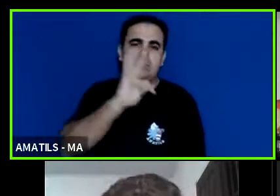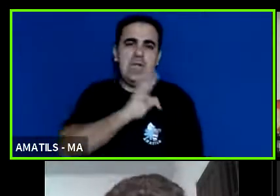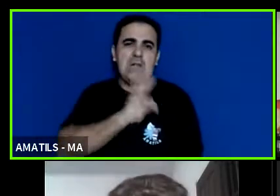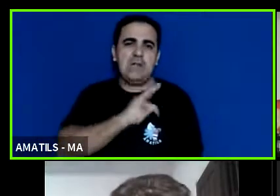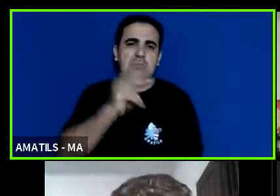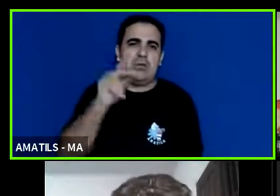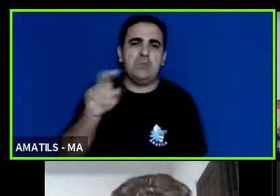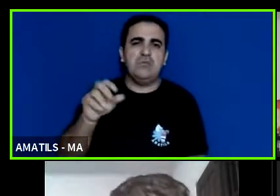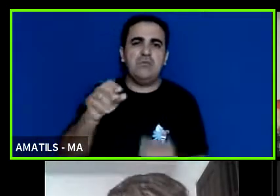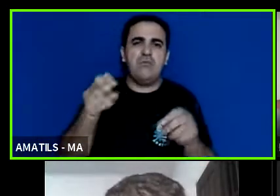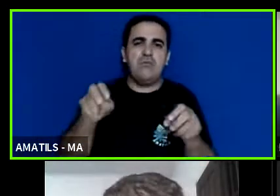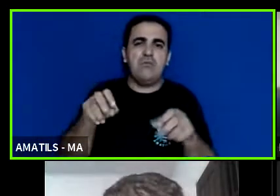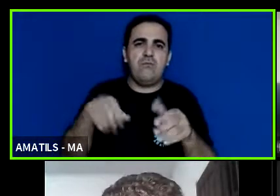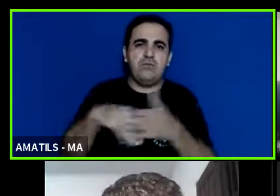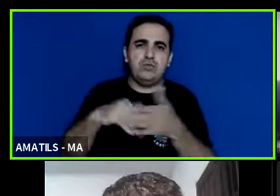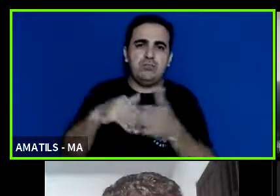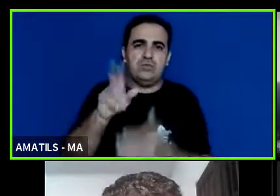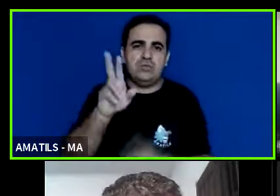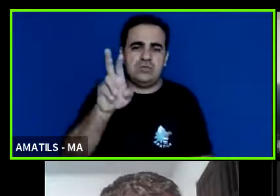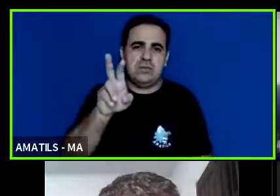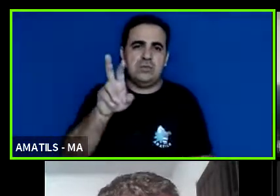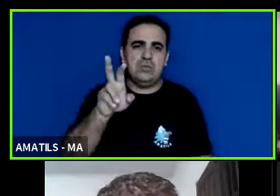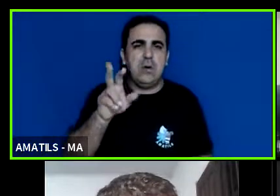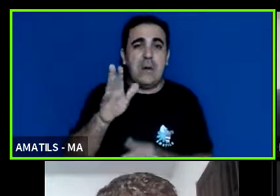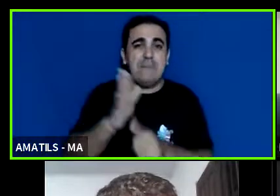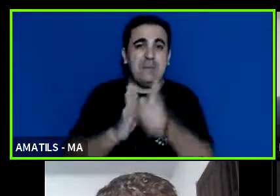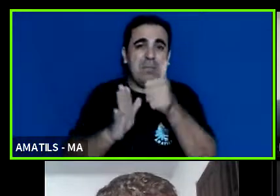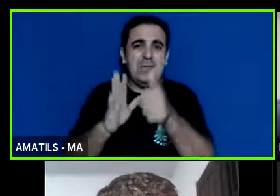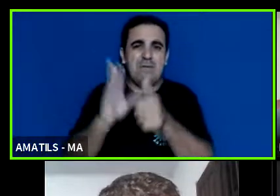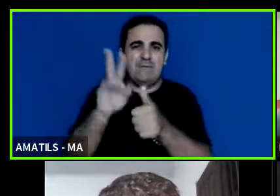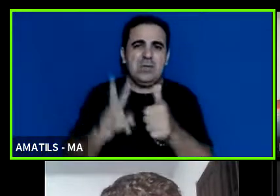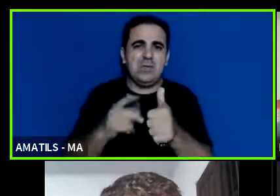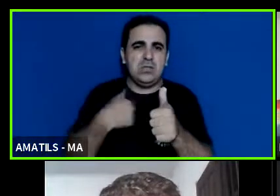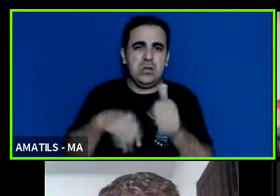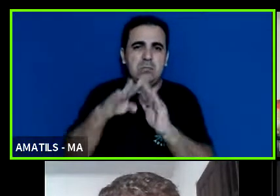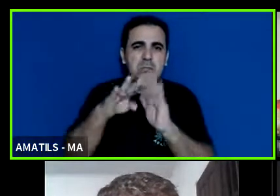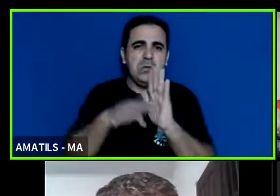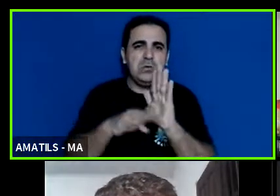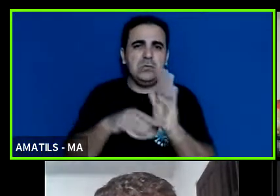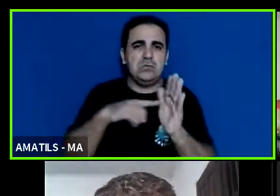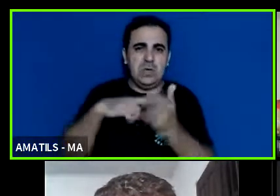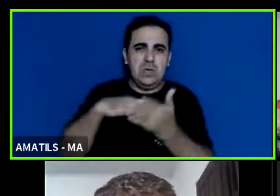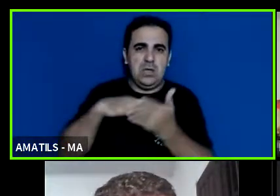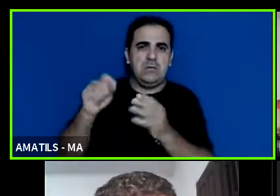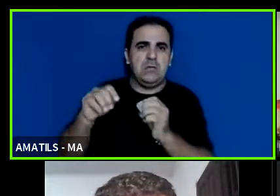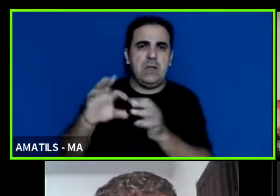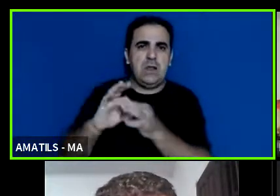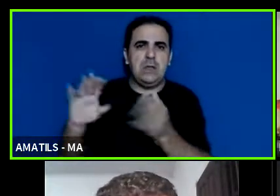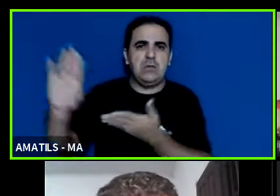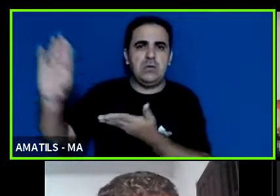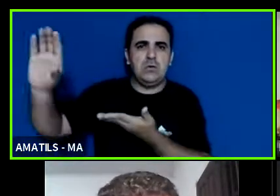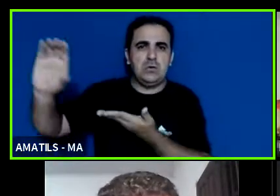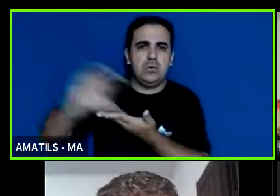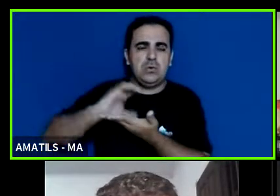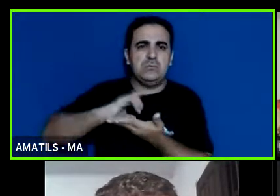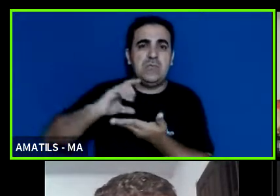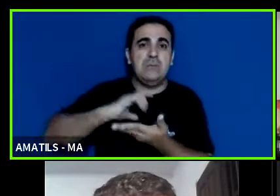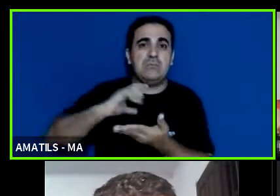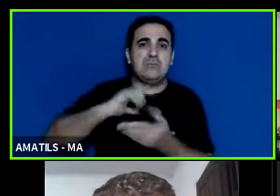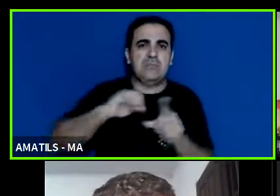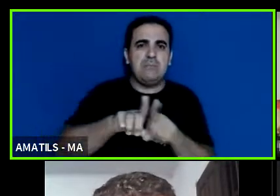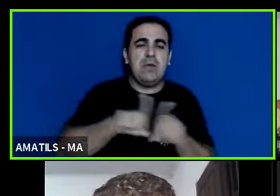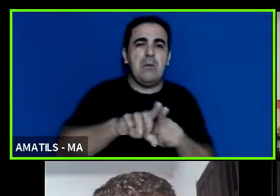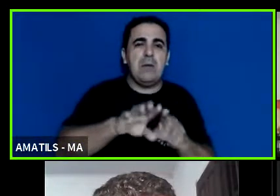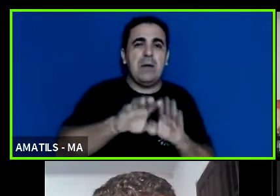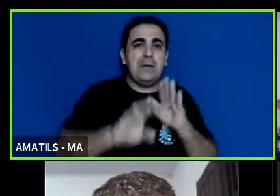nós lançamos pela primeira vez um projeto teve autorização de captação temos algumas emendas parlamentares já